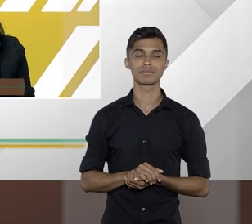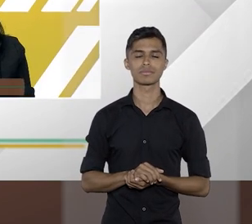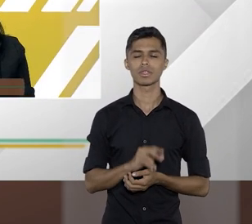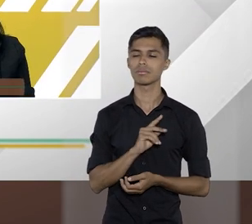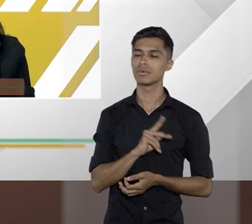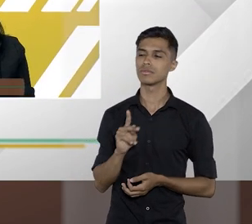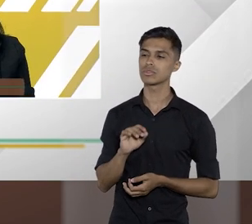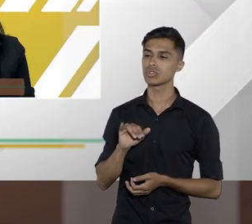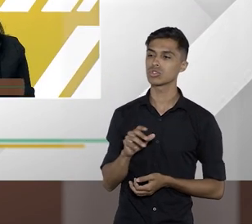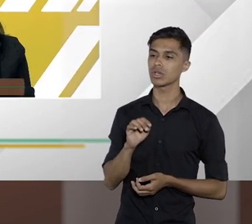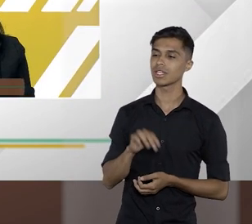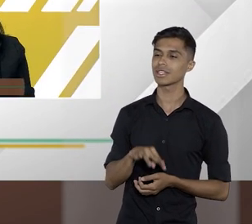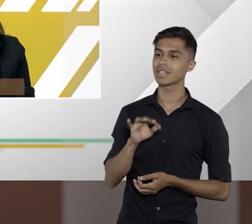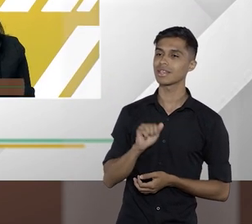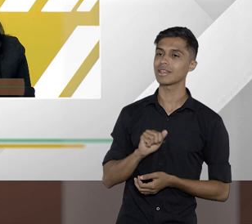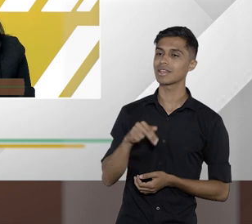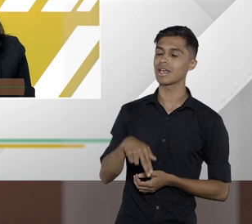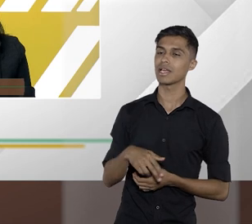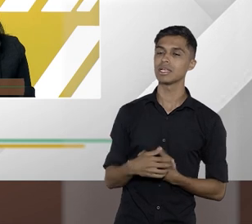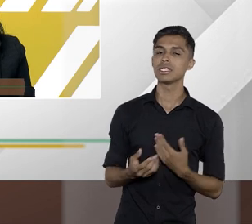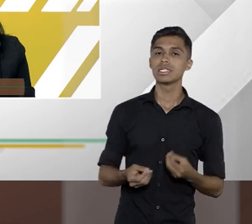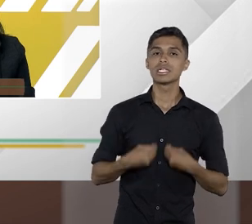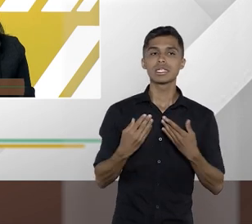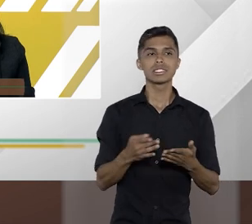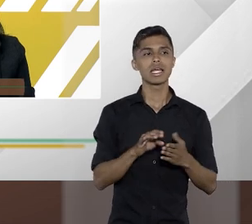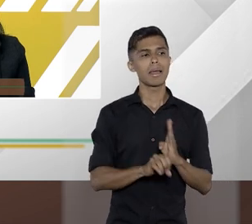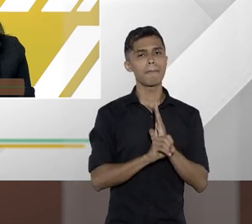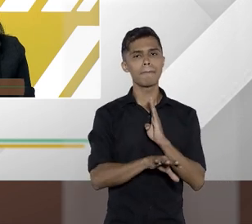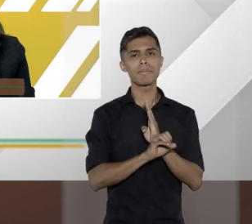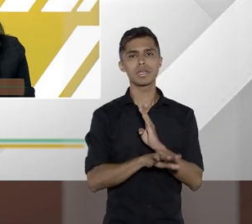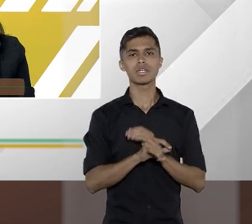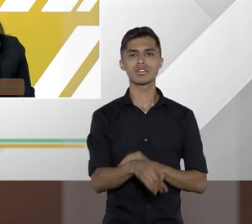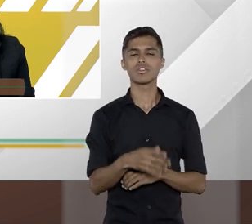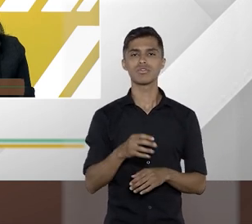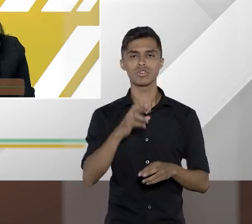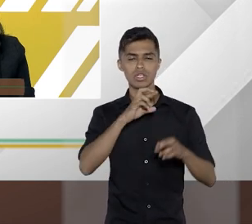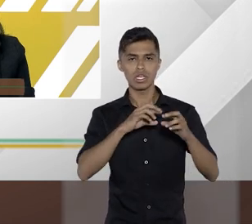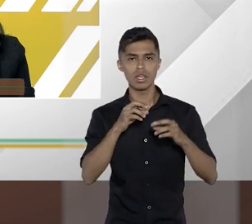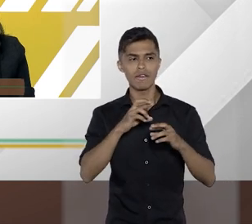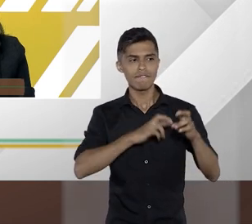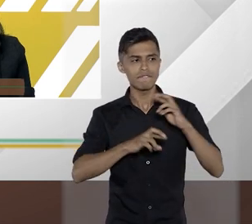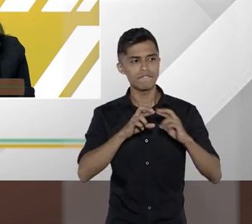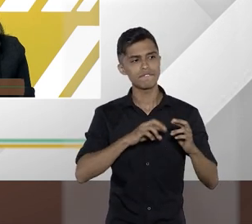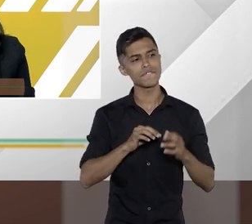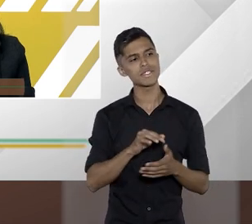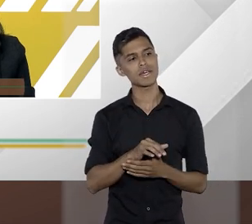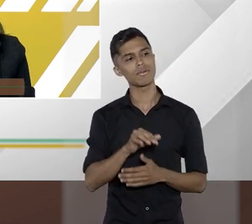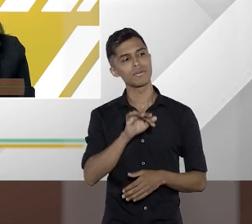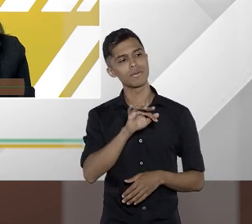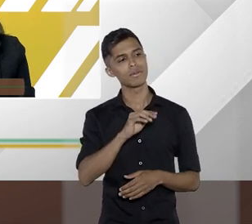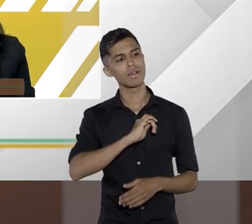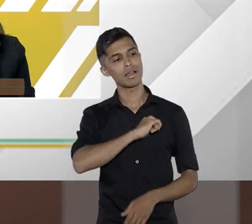Professor Jonathan, e a concessão de benefícios fiscais, ela deve ser sigilosa então?